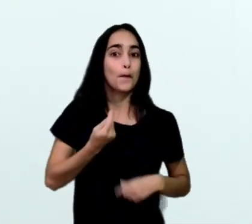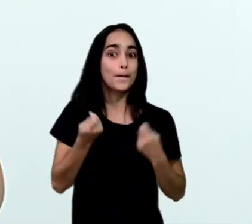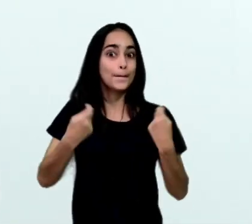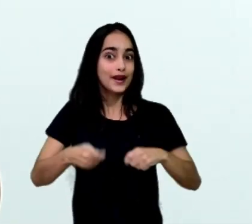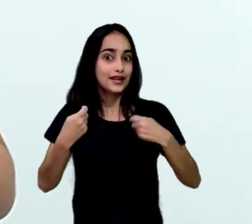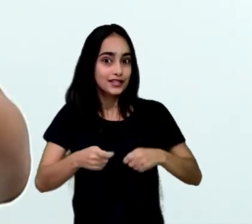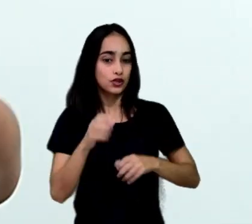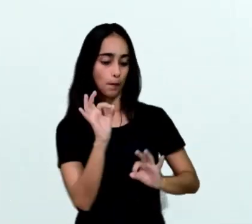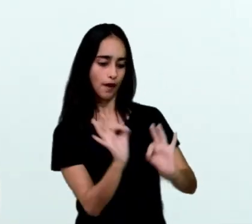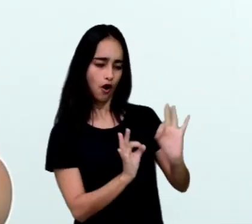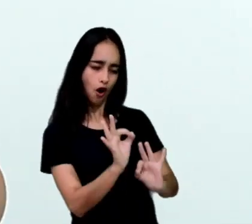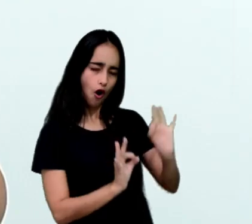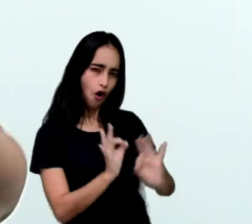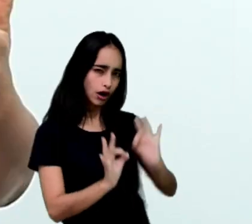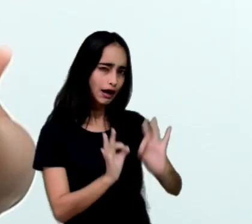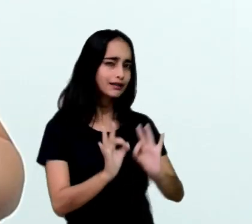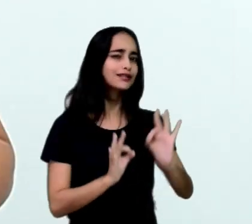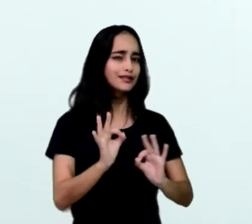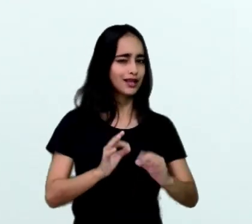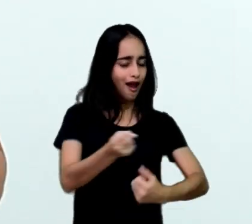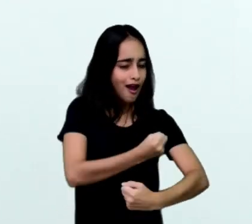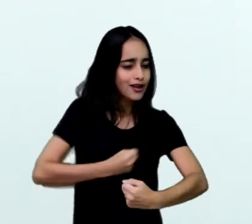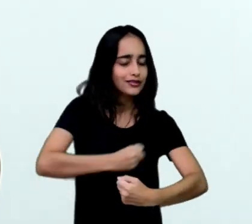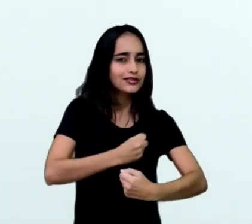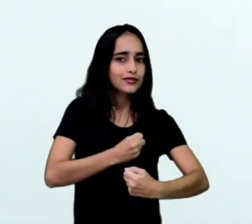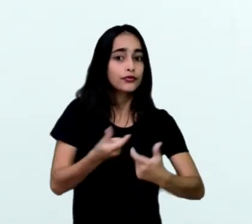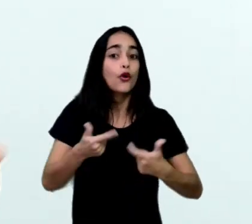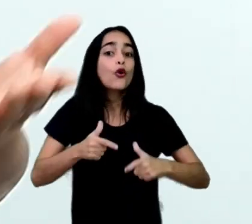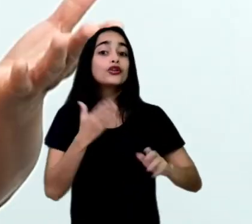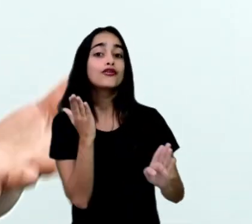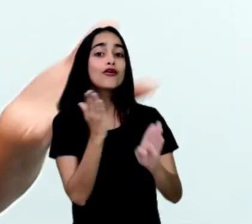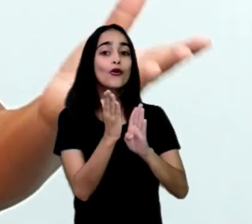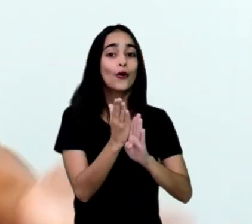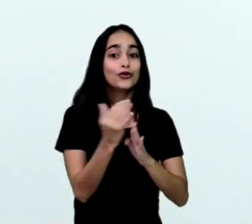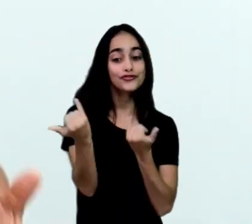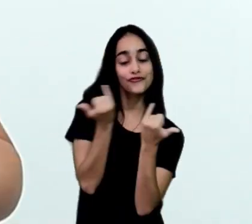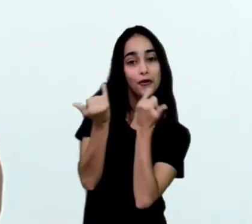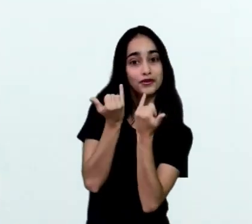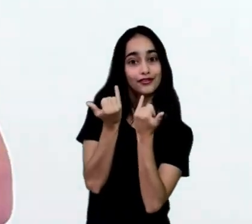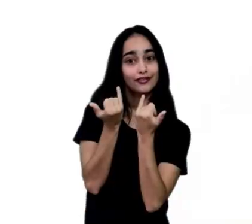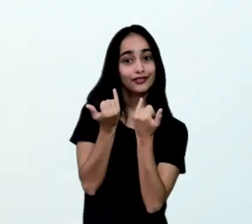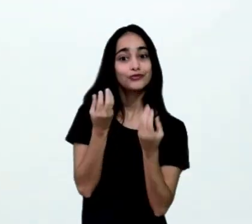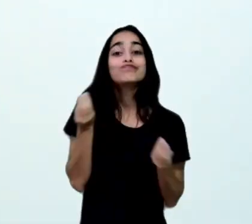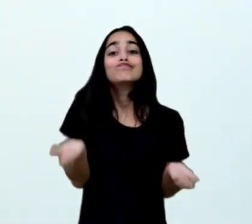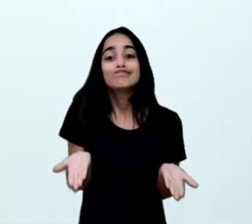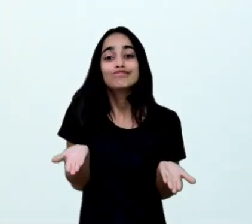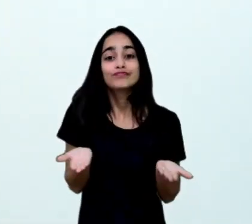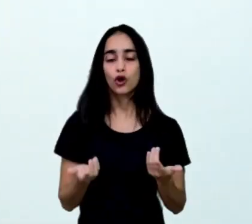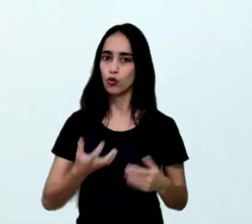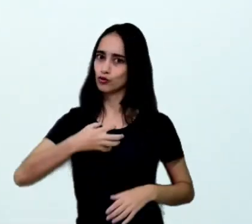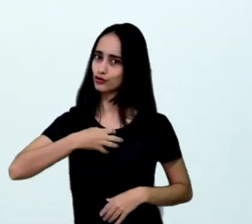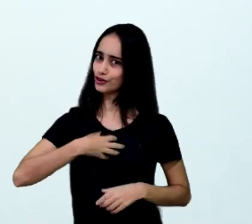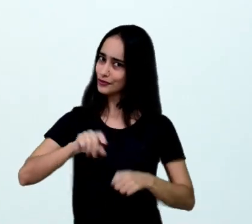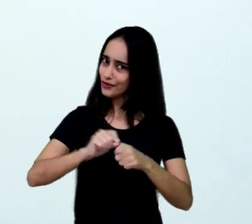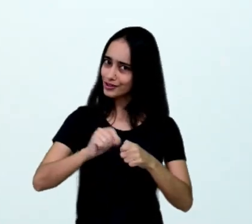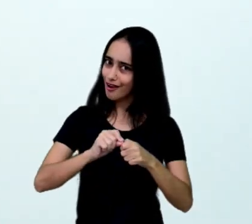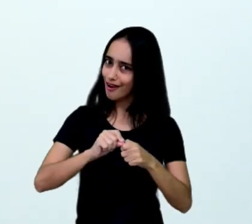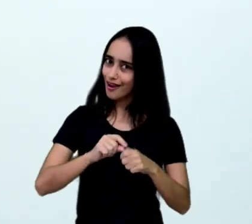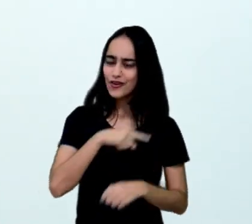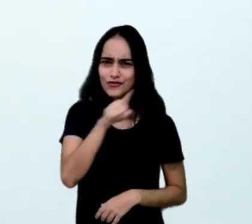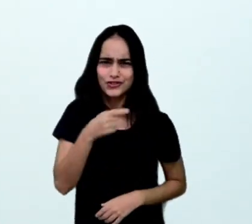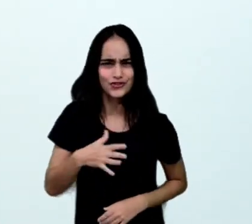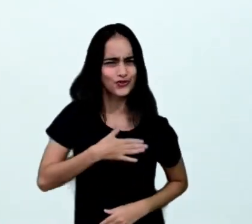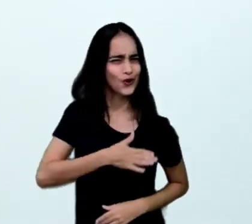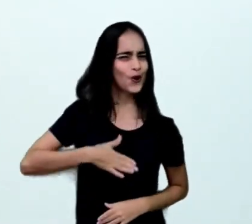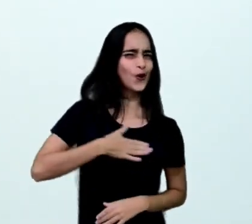preparar a receita, onde eu vou encontrar essas informações? No modo de fazer. E aí, gostou da receita